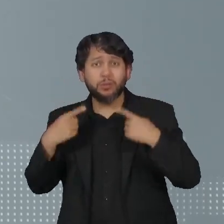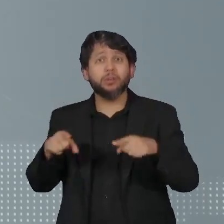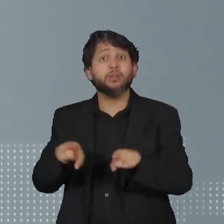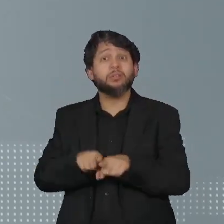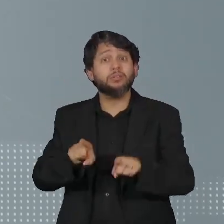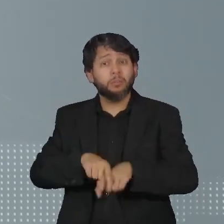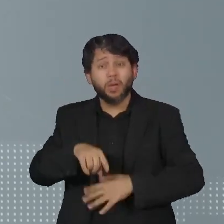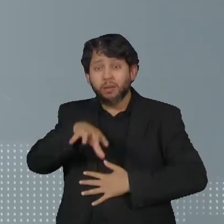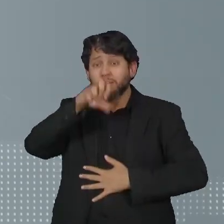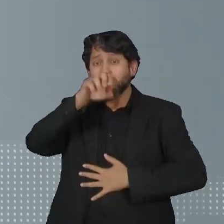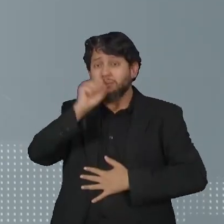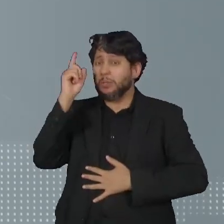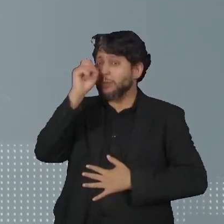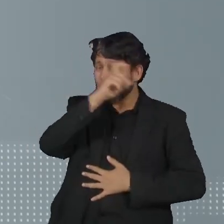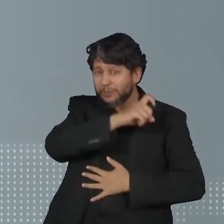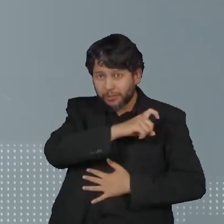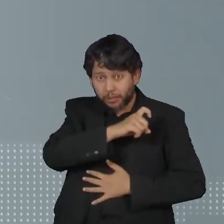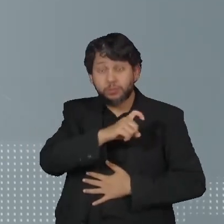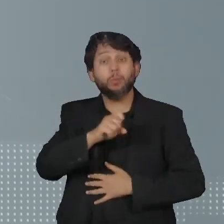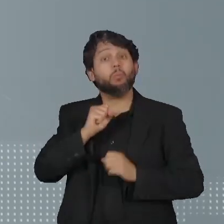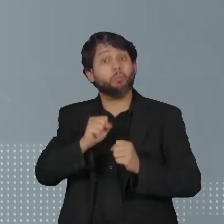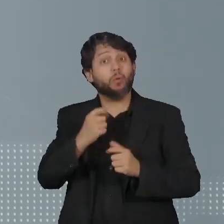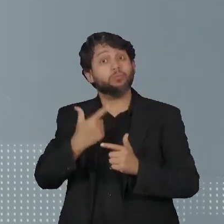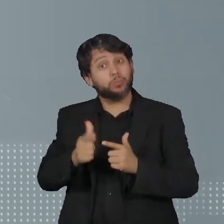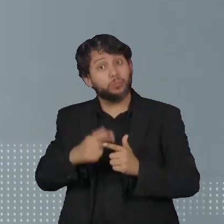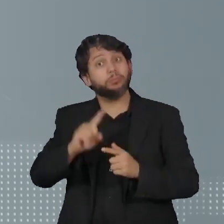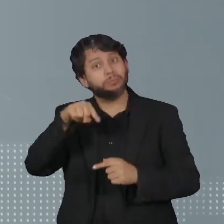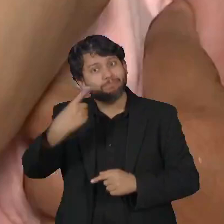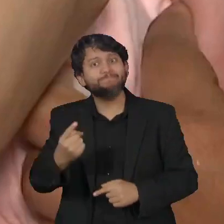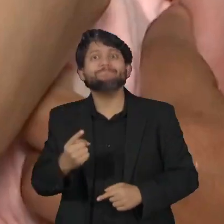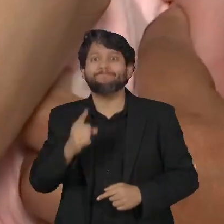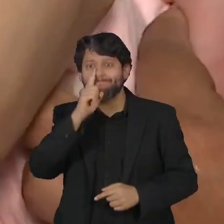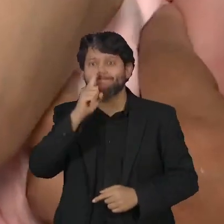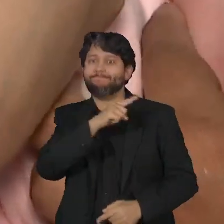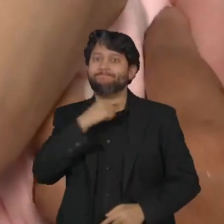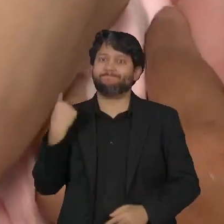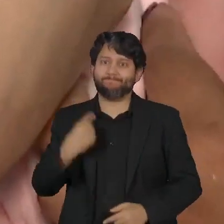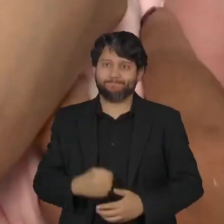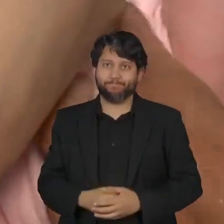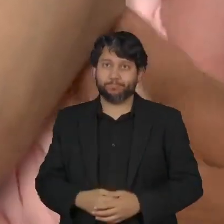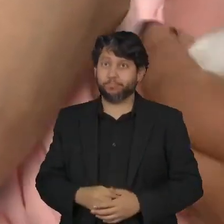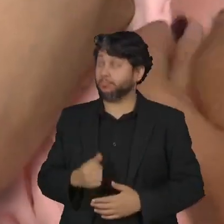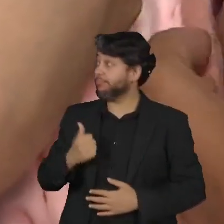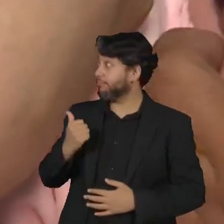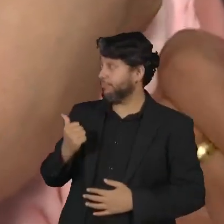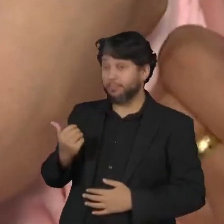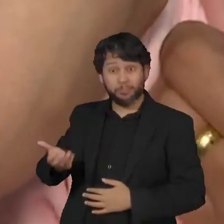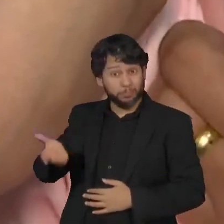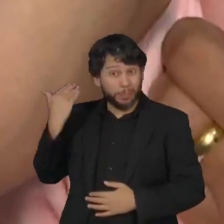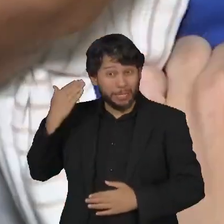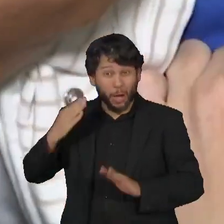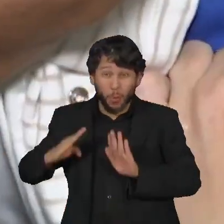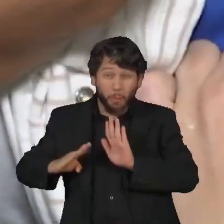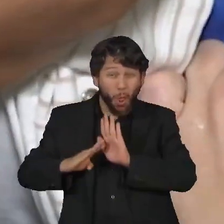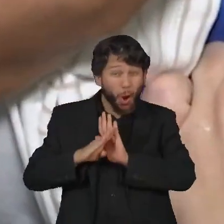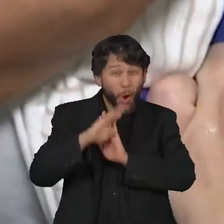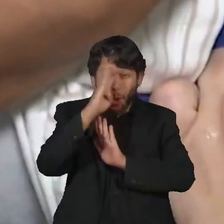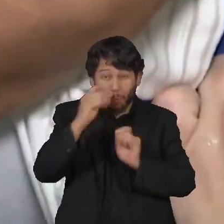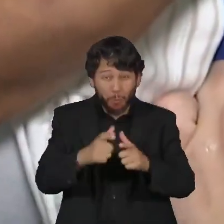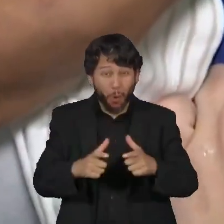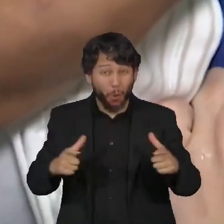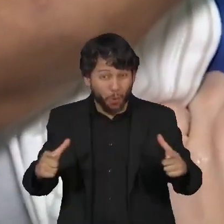insuficiência respiratória que pode provocar a morte. O último pico epidêmico de coqueluche no país